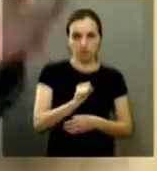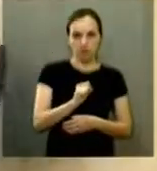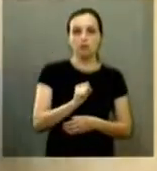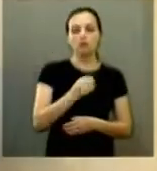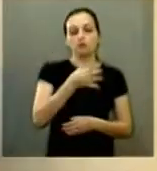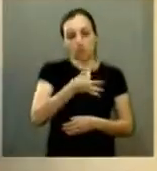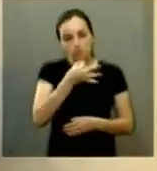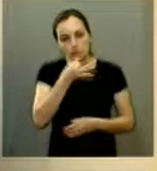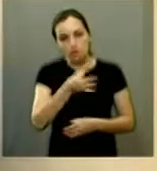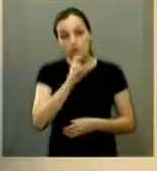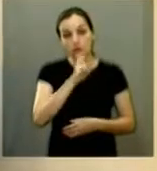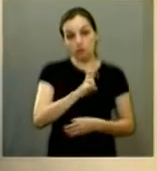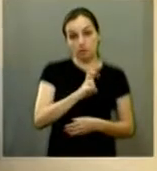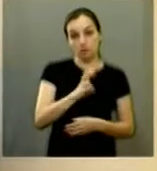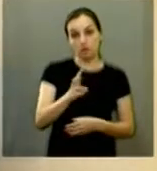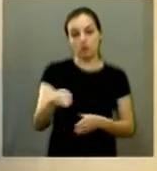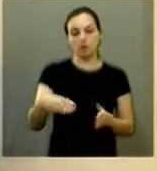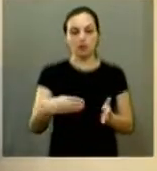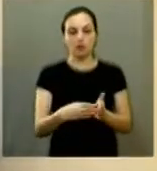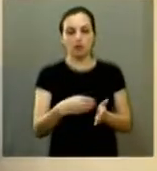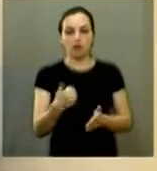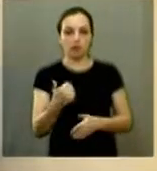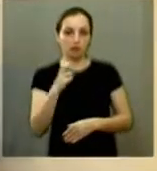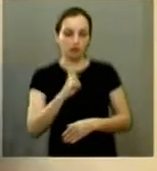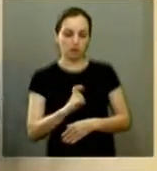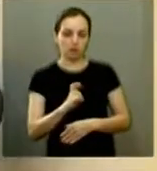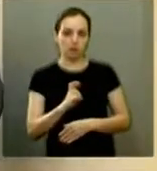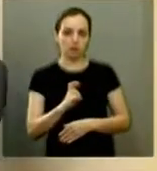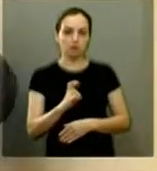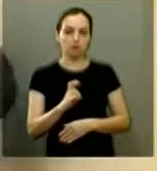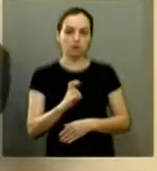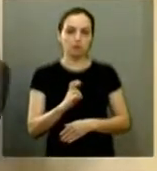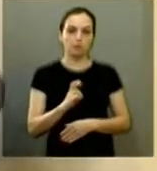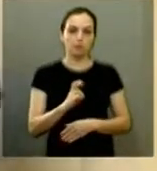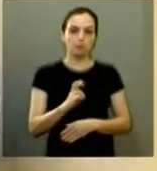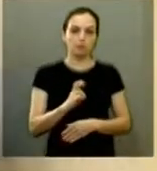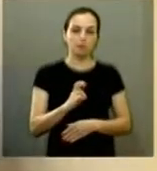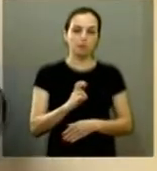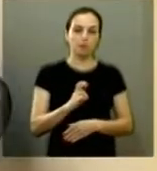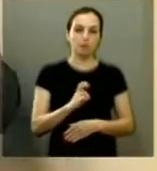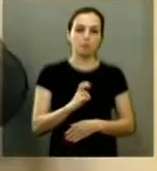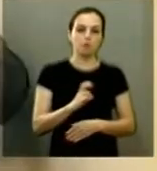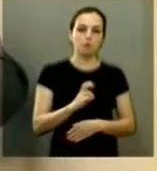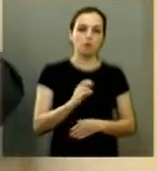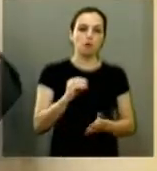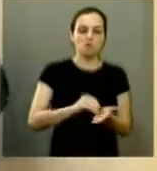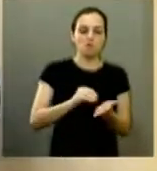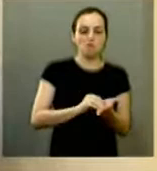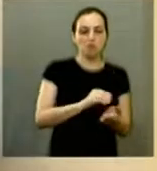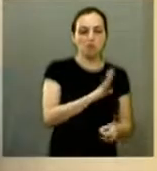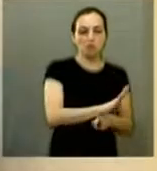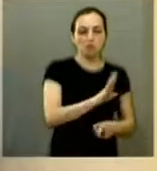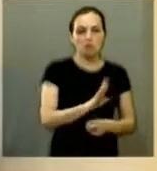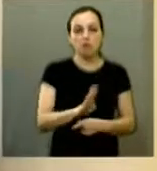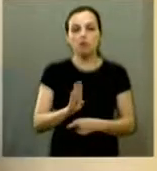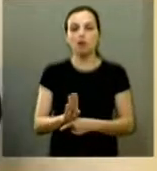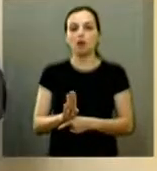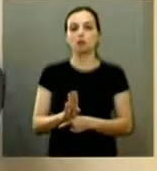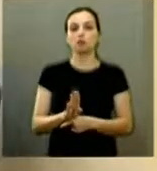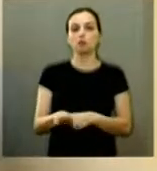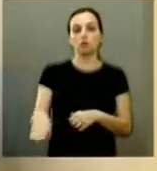5 a 15 senhores vereadores por maus tratos e chegando a 50